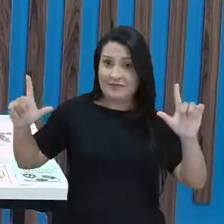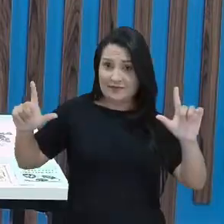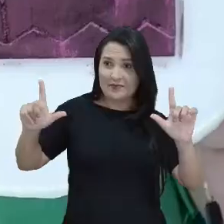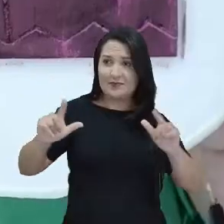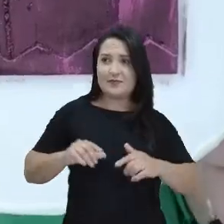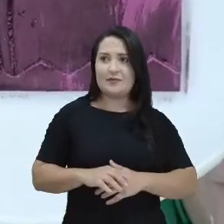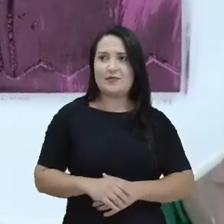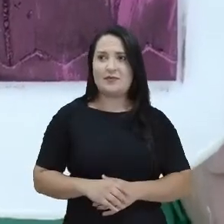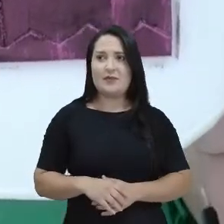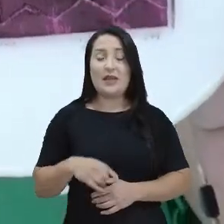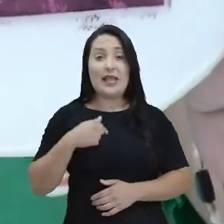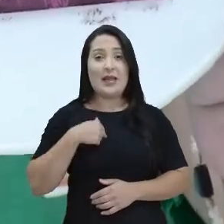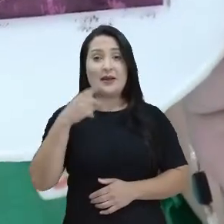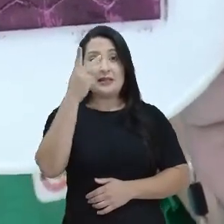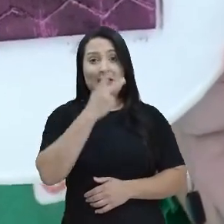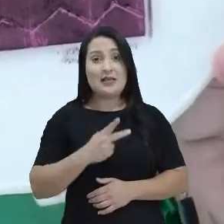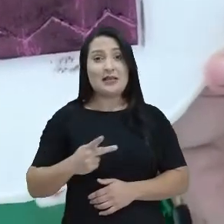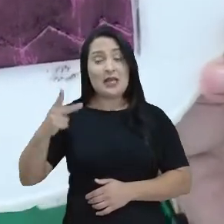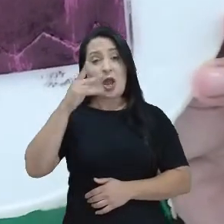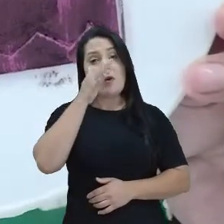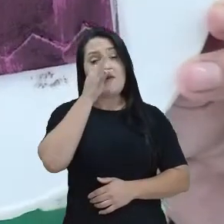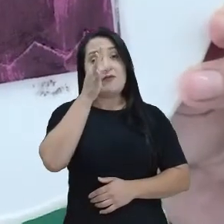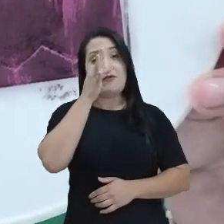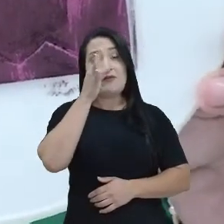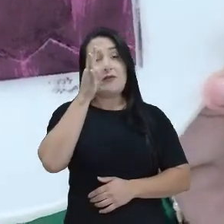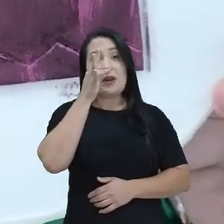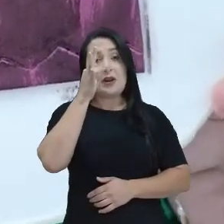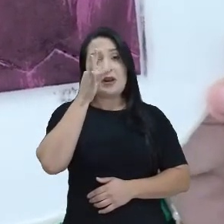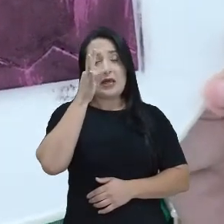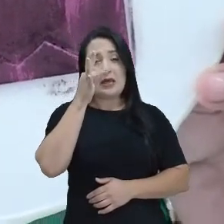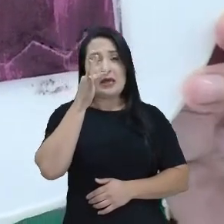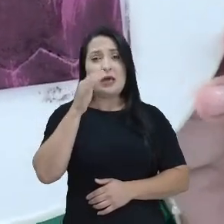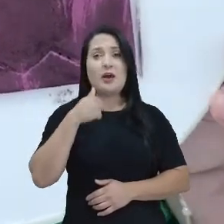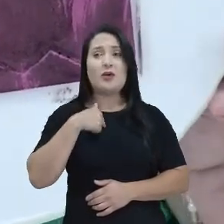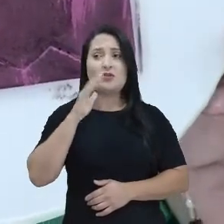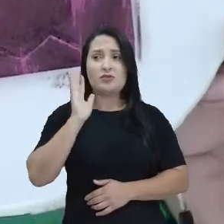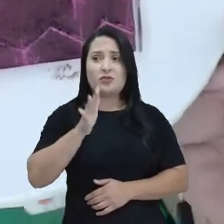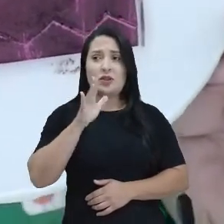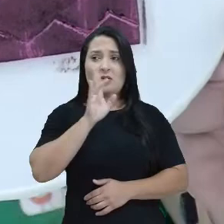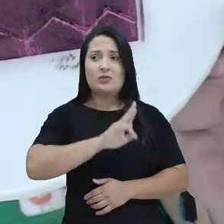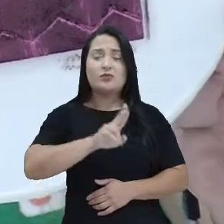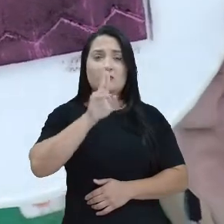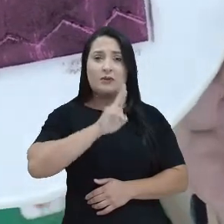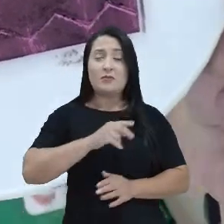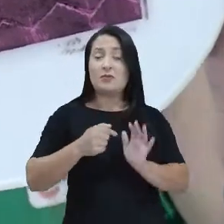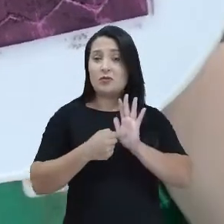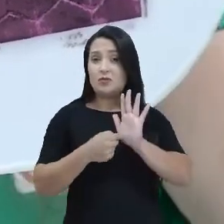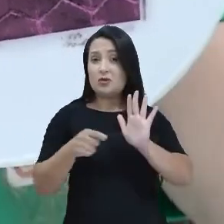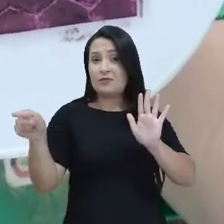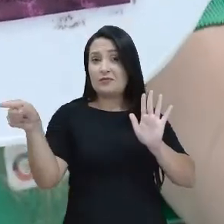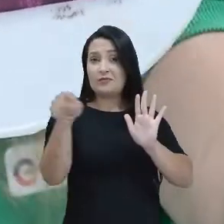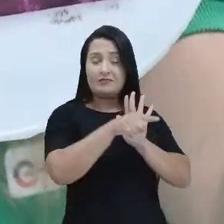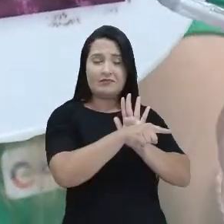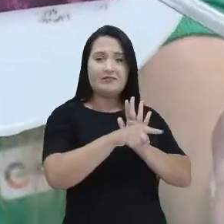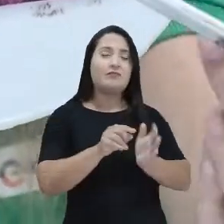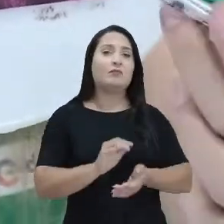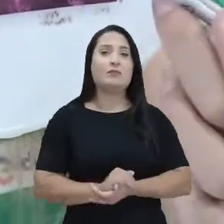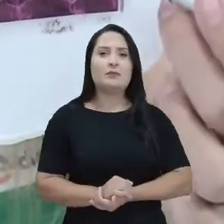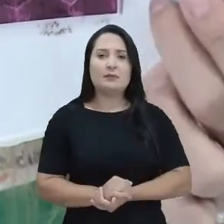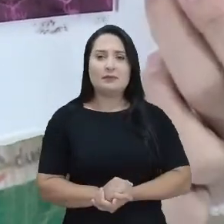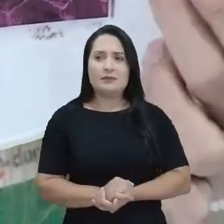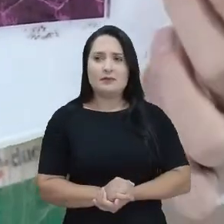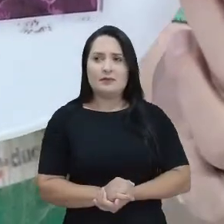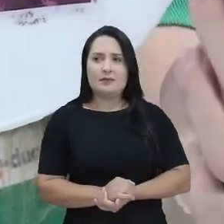Eu fiz uma rosinha. Estão vendo? Aqui eu já utilizei para mostrar a vocês. E eu passei